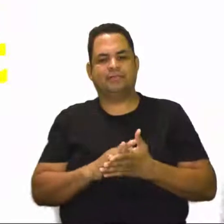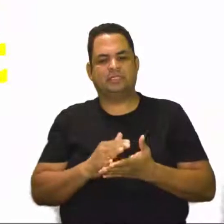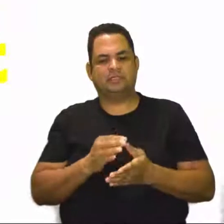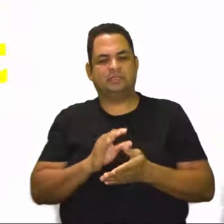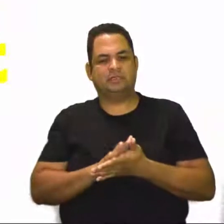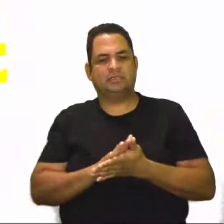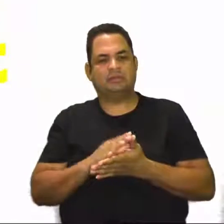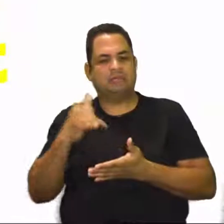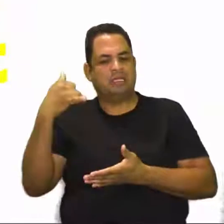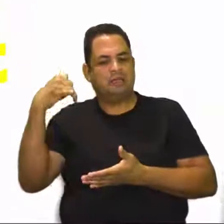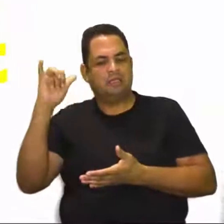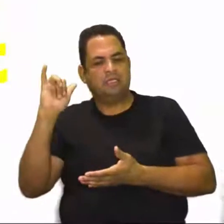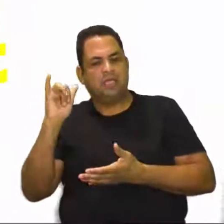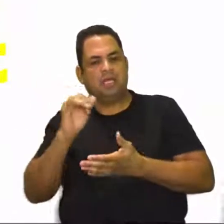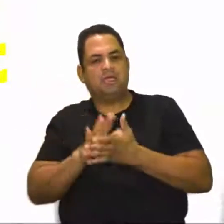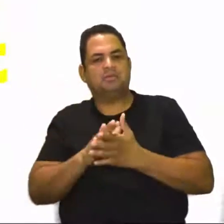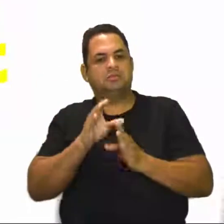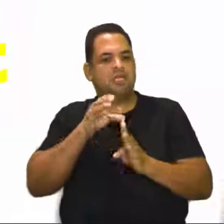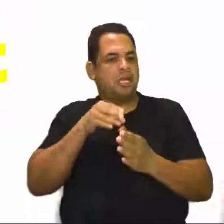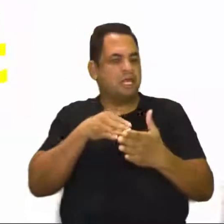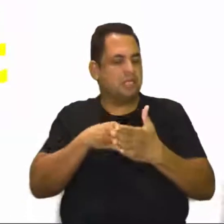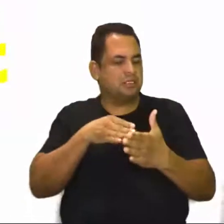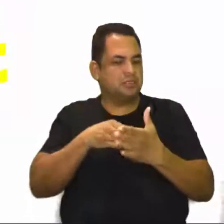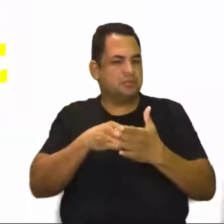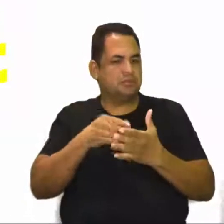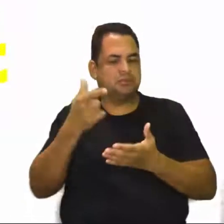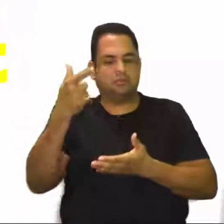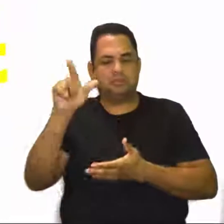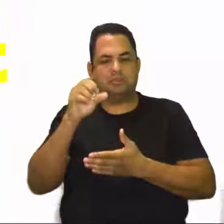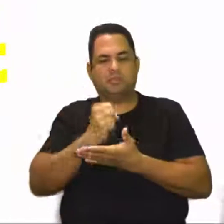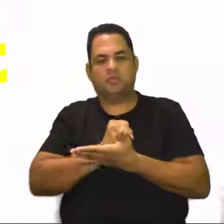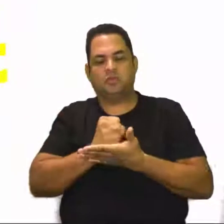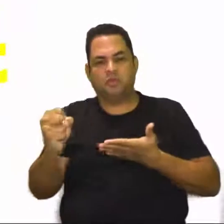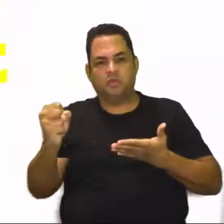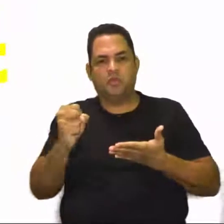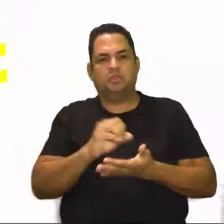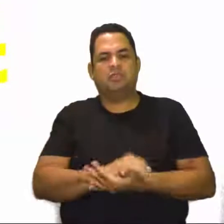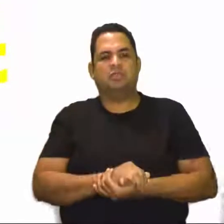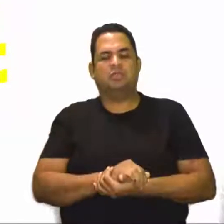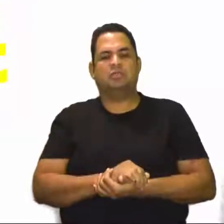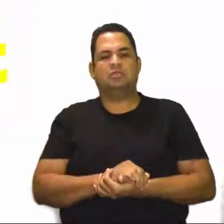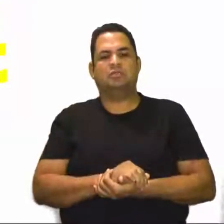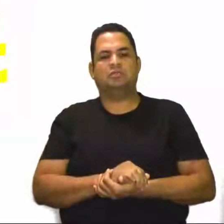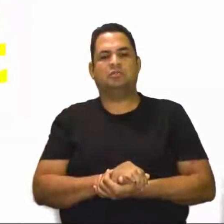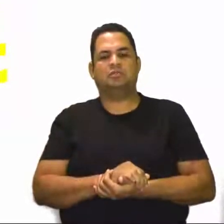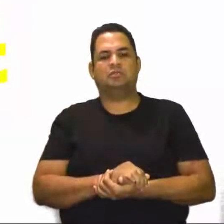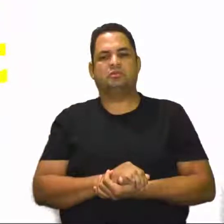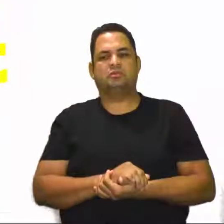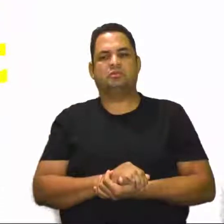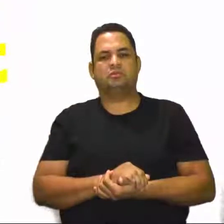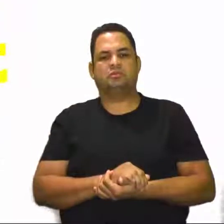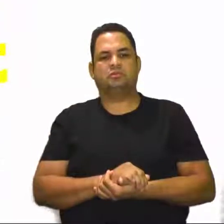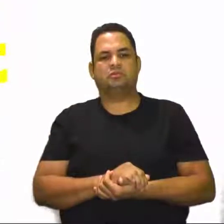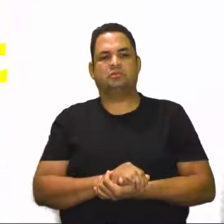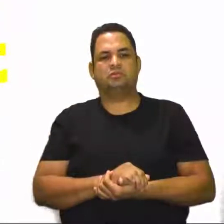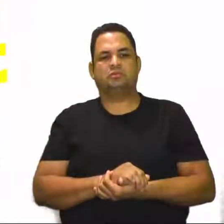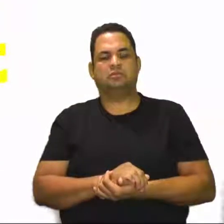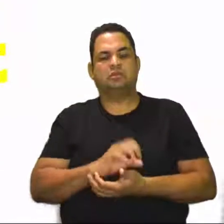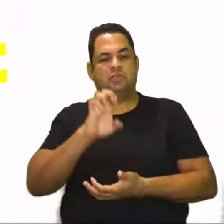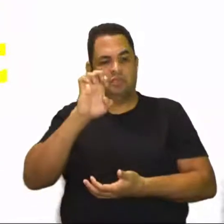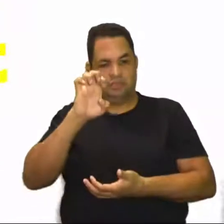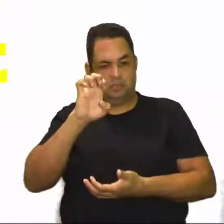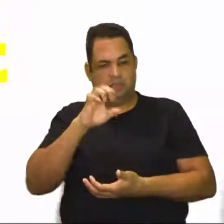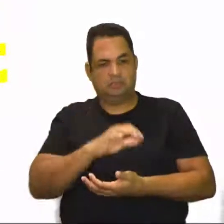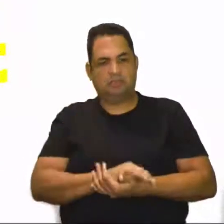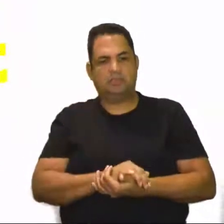restrita. Então, a gente também já consegue eliminar essa alternativa aqui. Vamos para E?